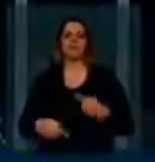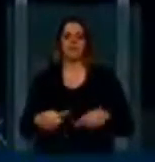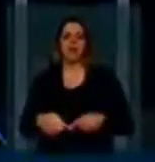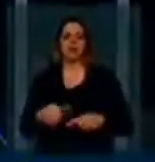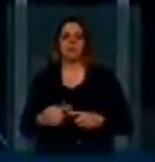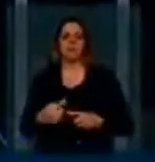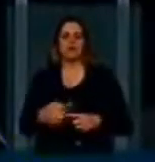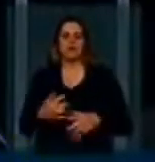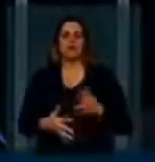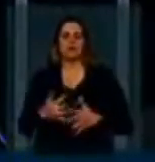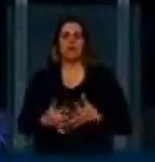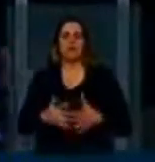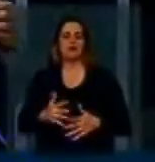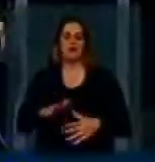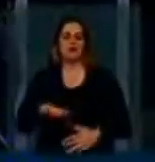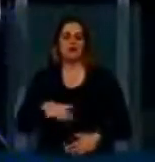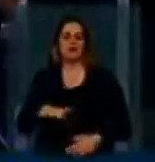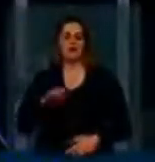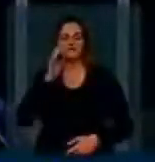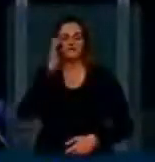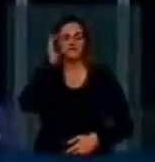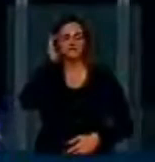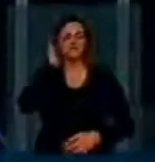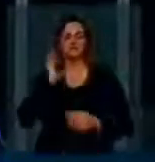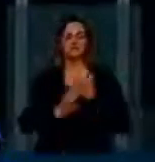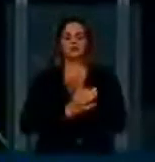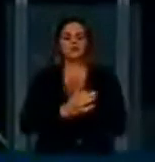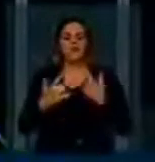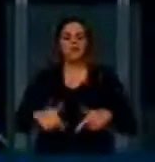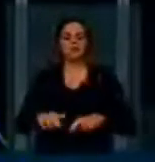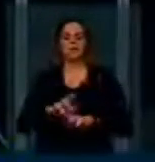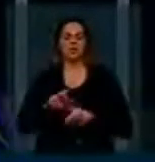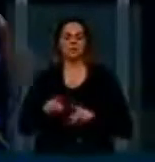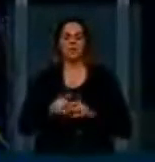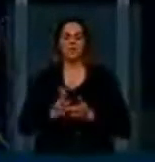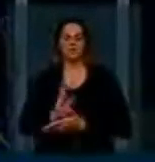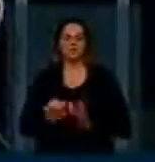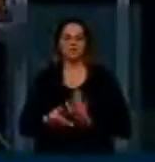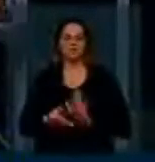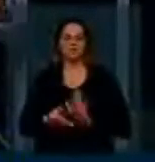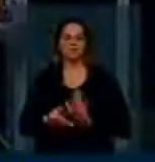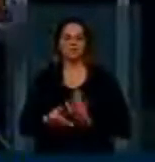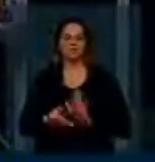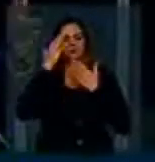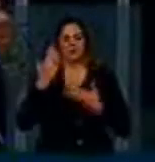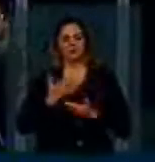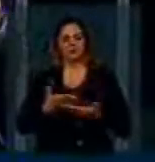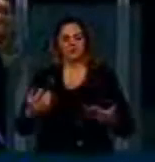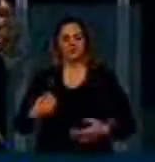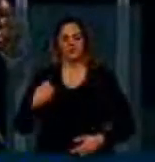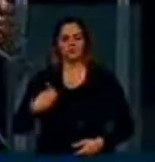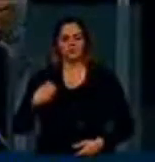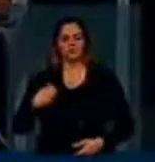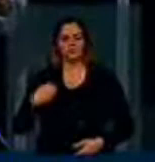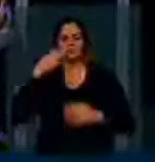questão, a própria garantia da neutralidade e aprovação do marco civil. Então, quero agradecer a todos a maturidade de travarmos esse